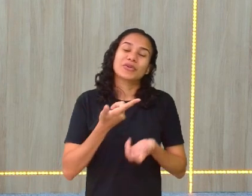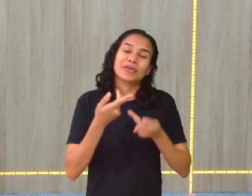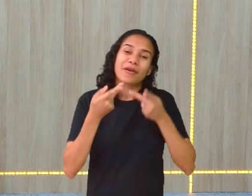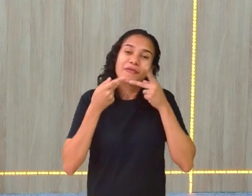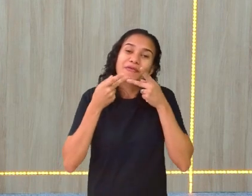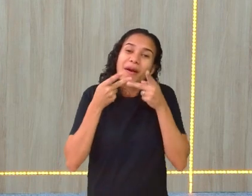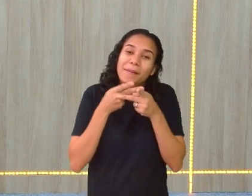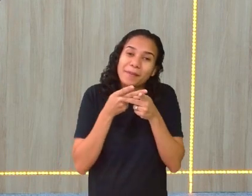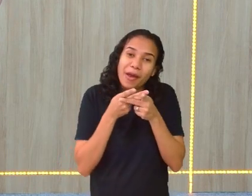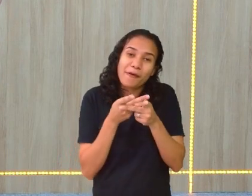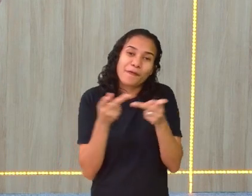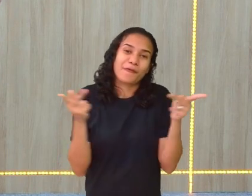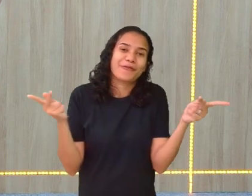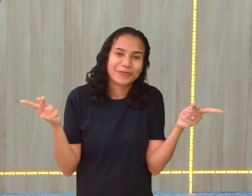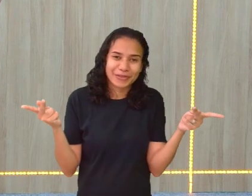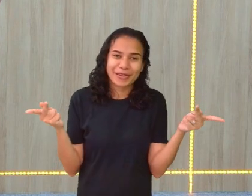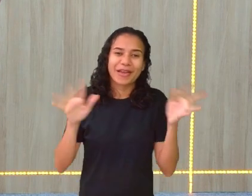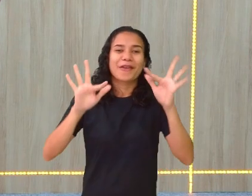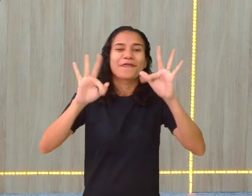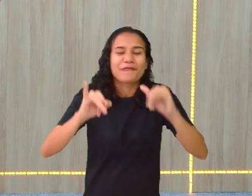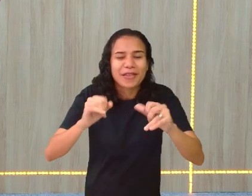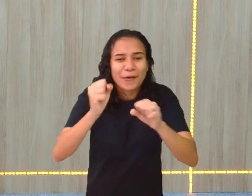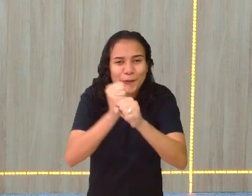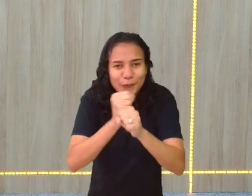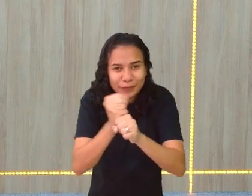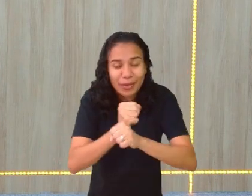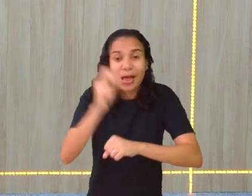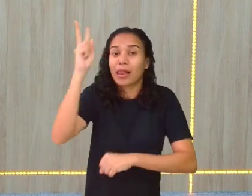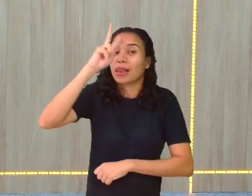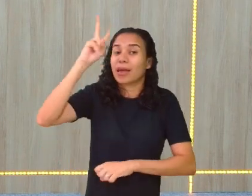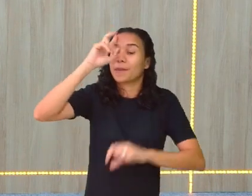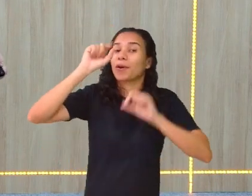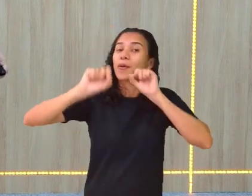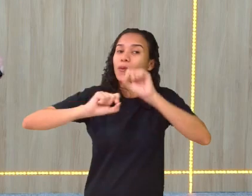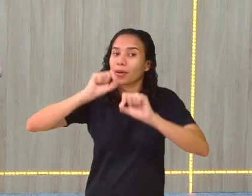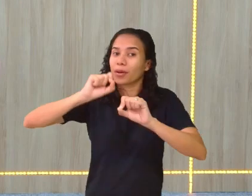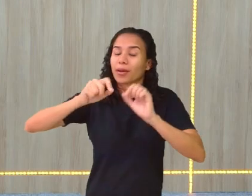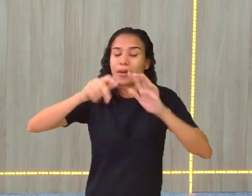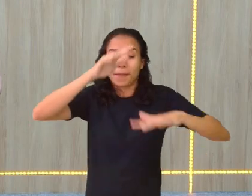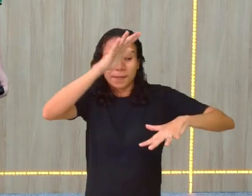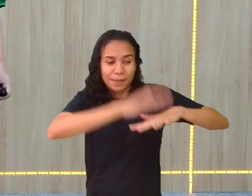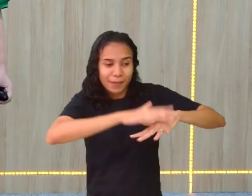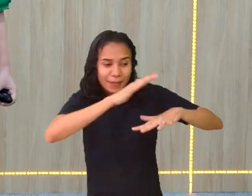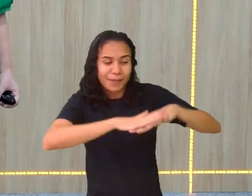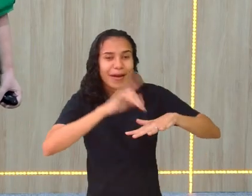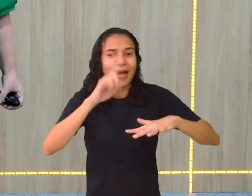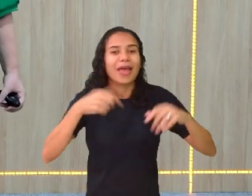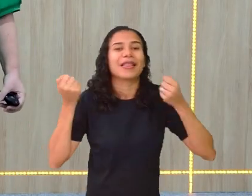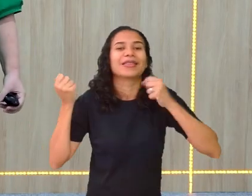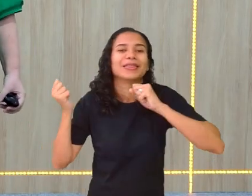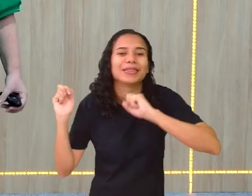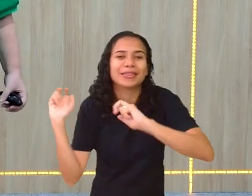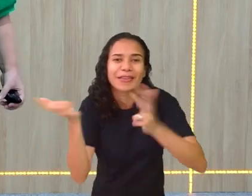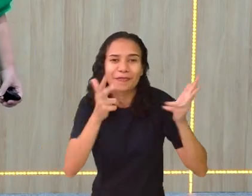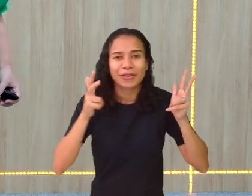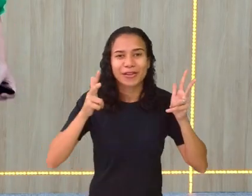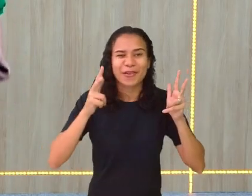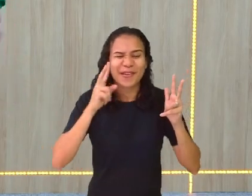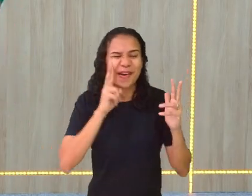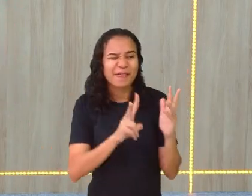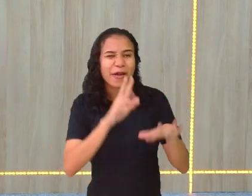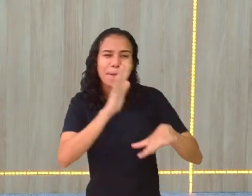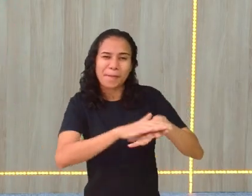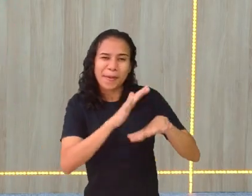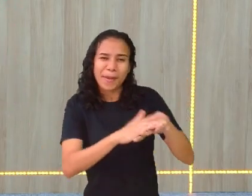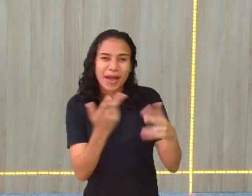que eu queria deixar para vocês de final de ano, lembrando que matemática é uma diversão. Olha para matemática